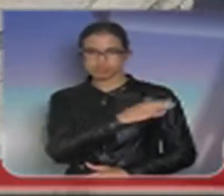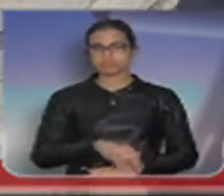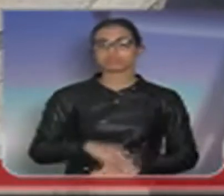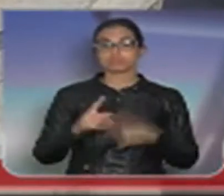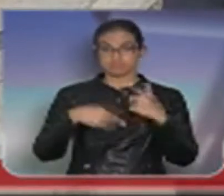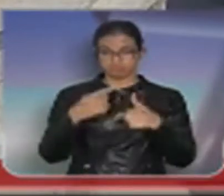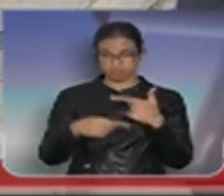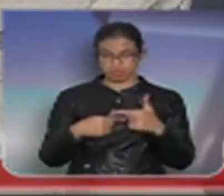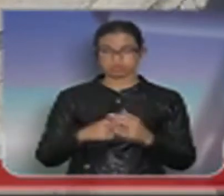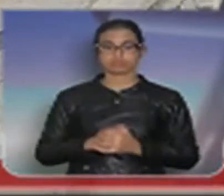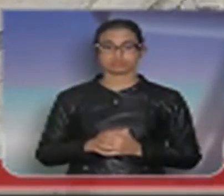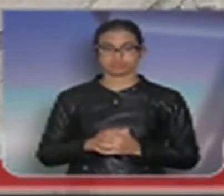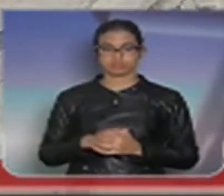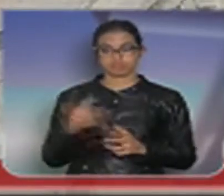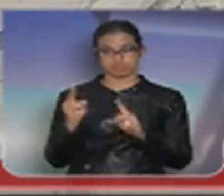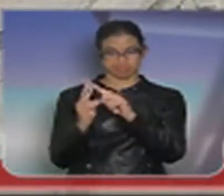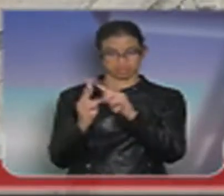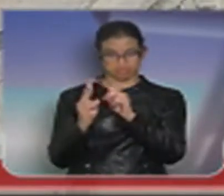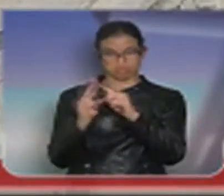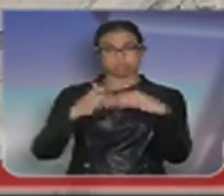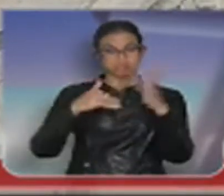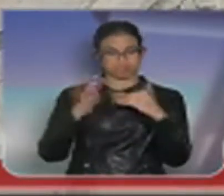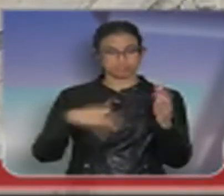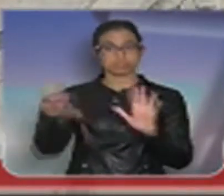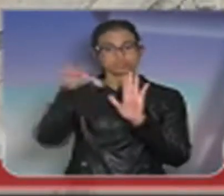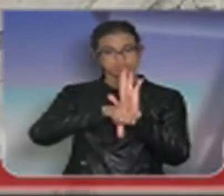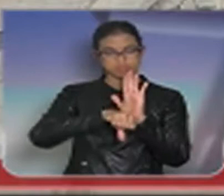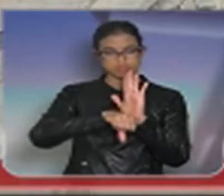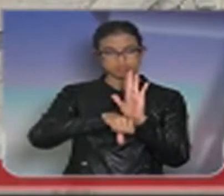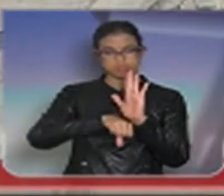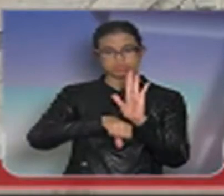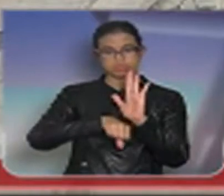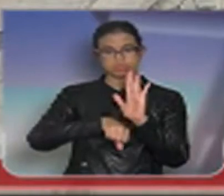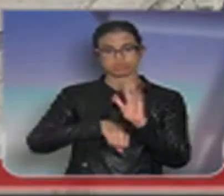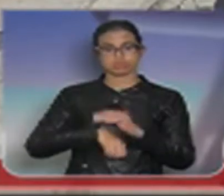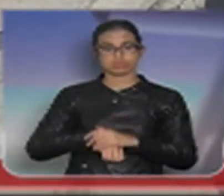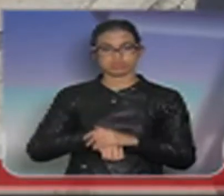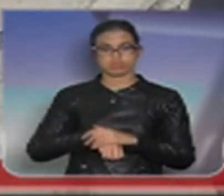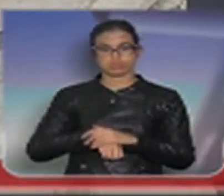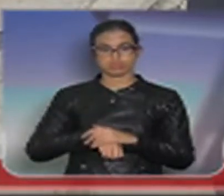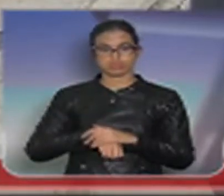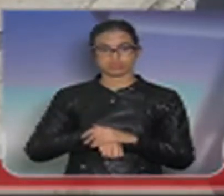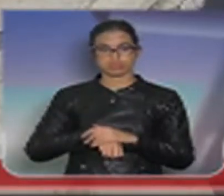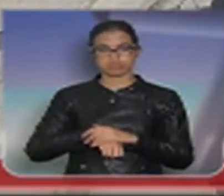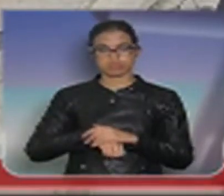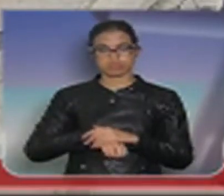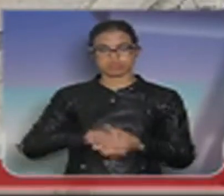pratica o crime de abuso de poder,